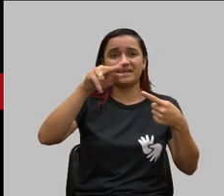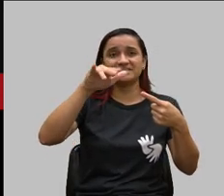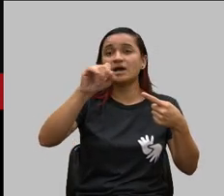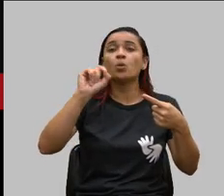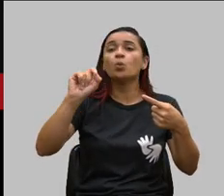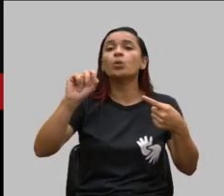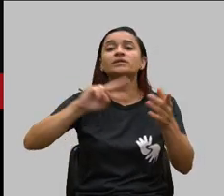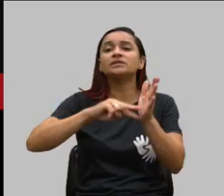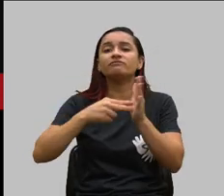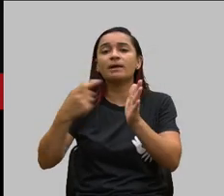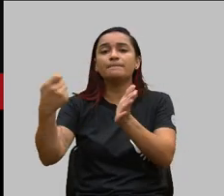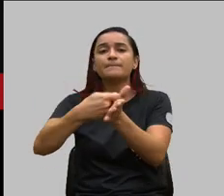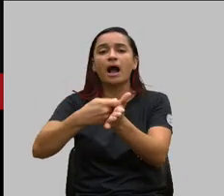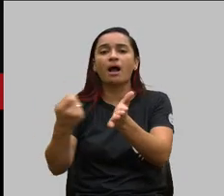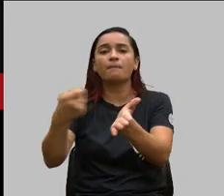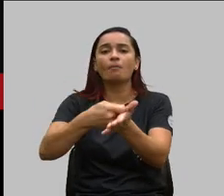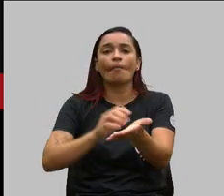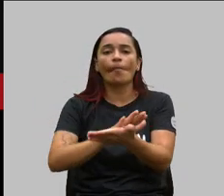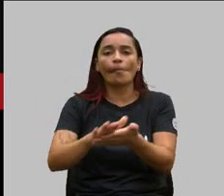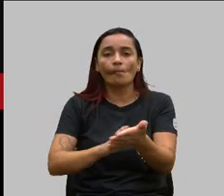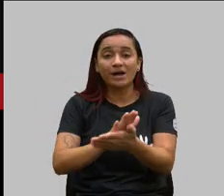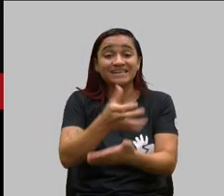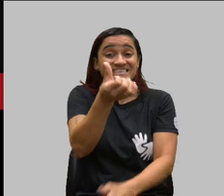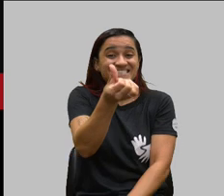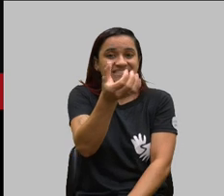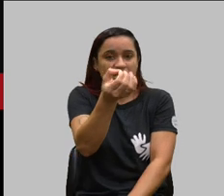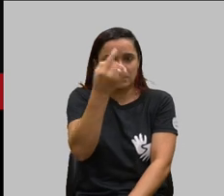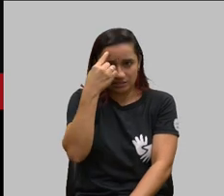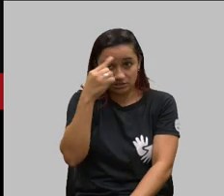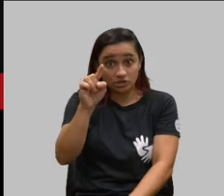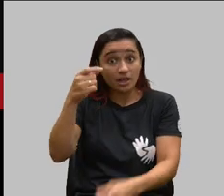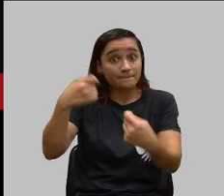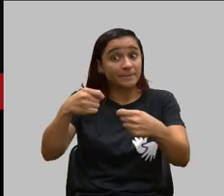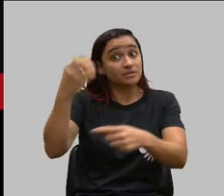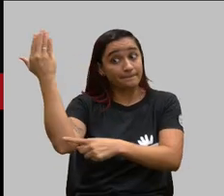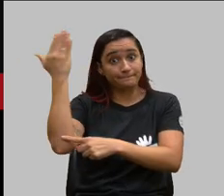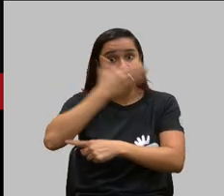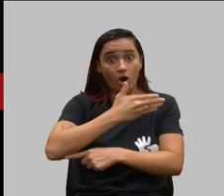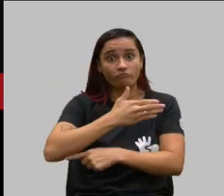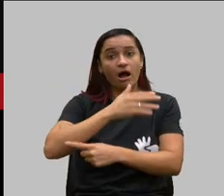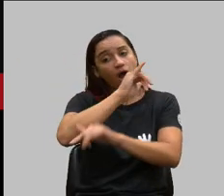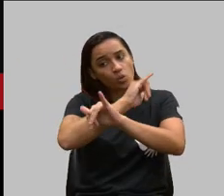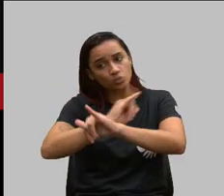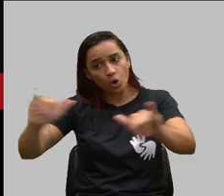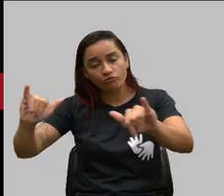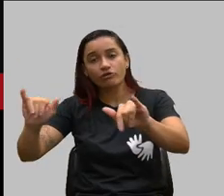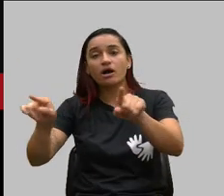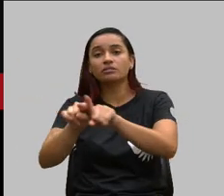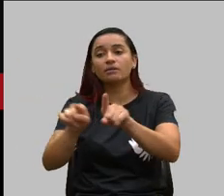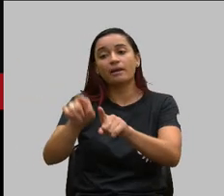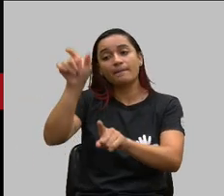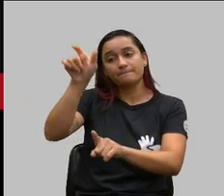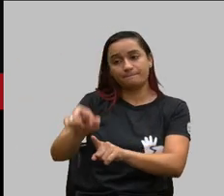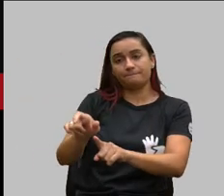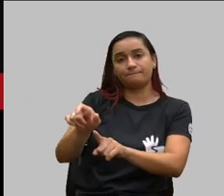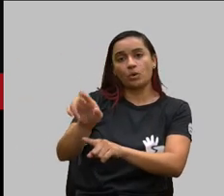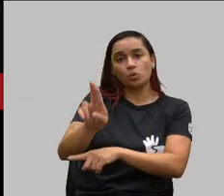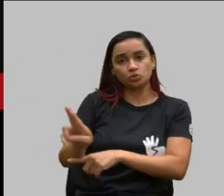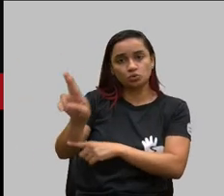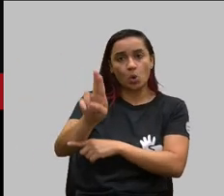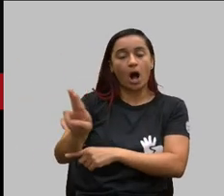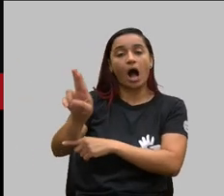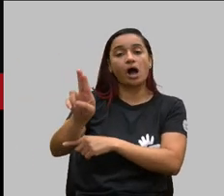ela tem que ser comprovada notificada e oportunizado o beneficiário a